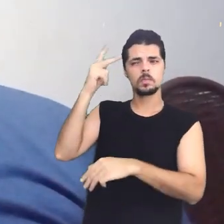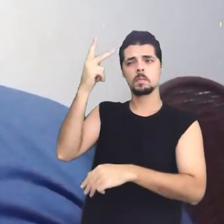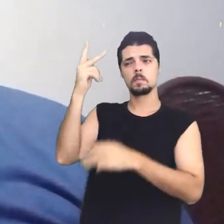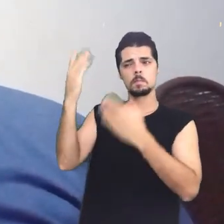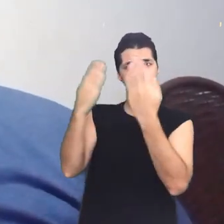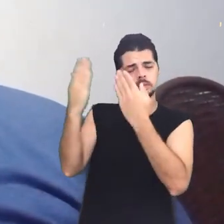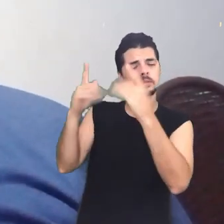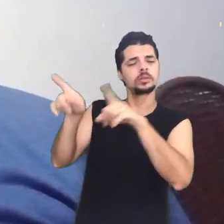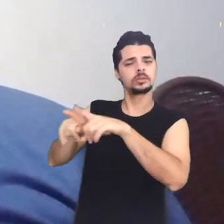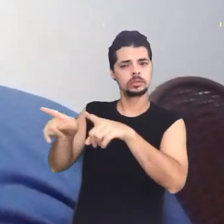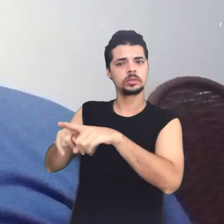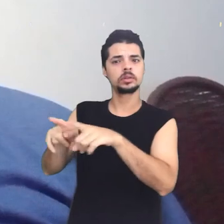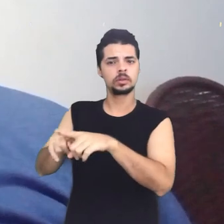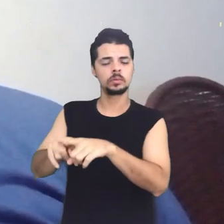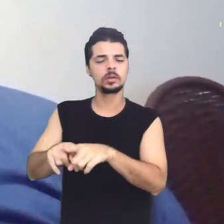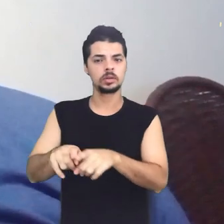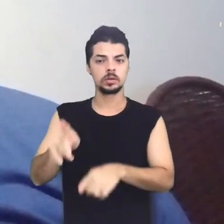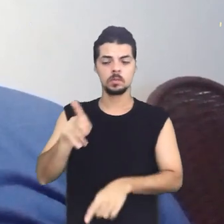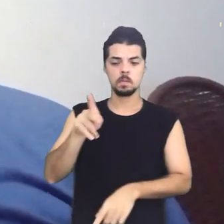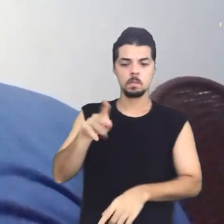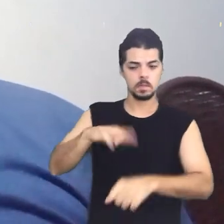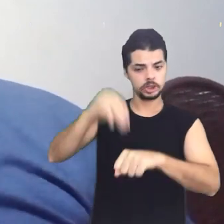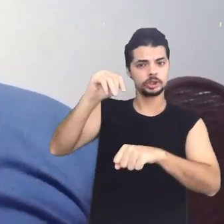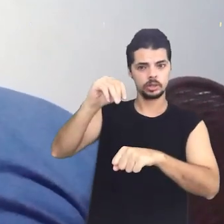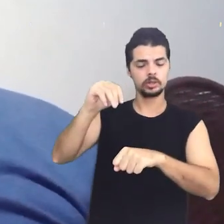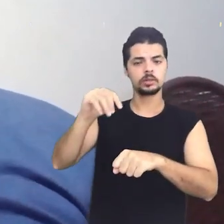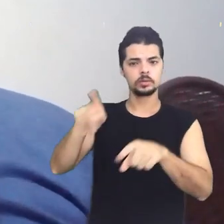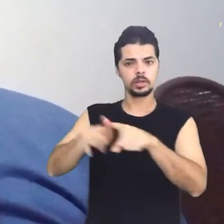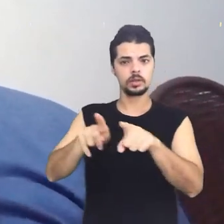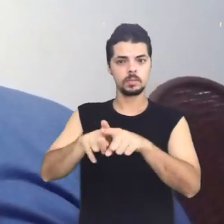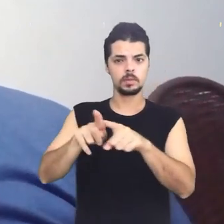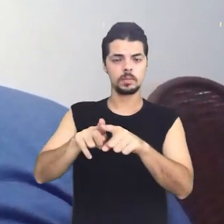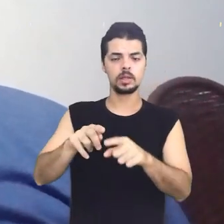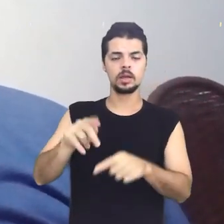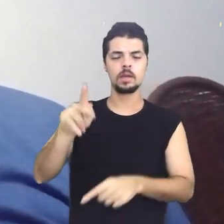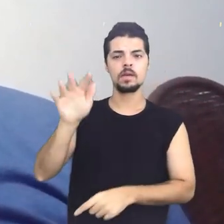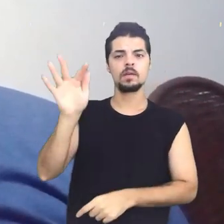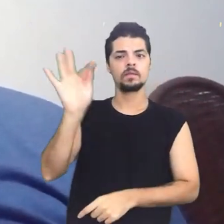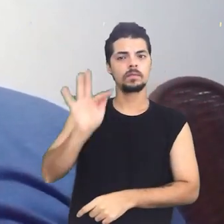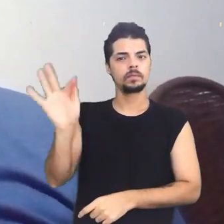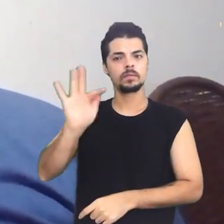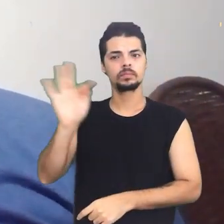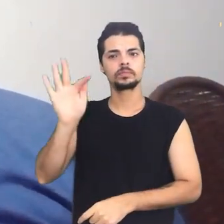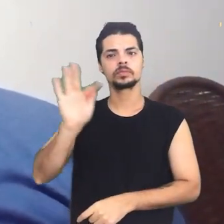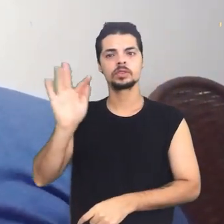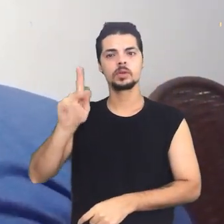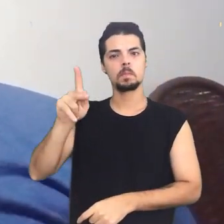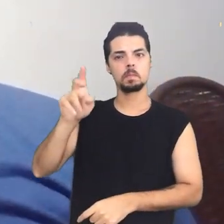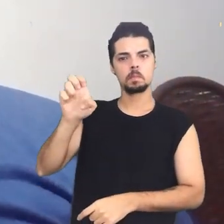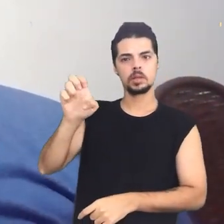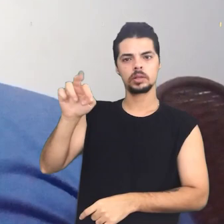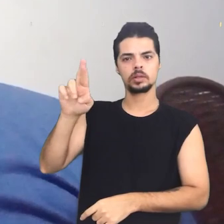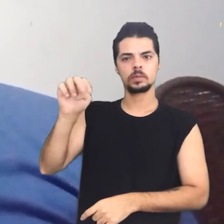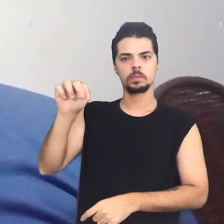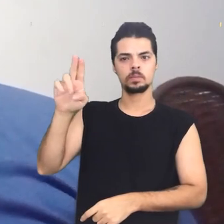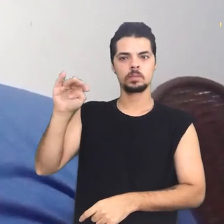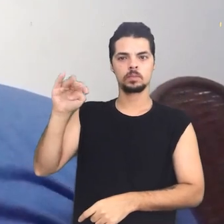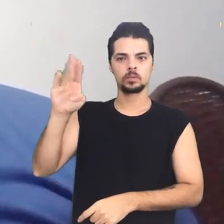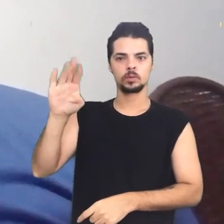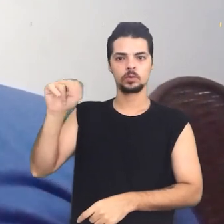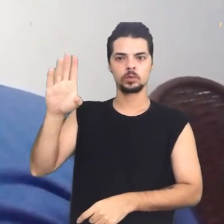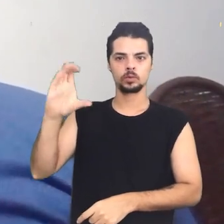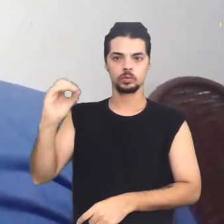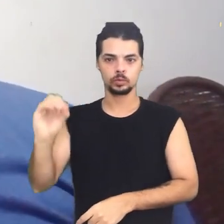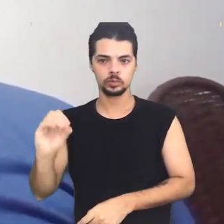mestrando em educação pela Universidade Federal de Pernambuco e professor da Rede Estadual de Ensino de Alagoas. Hoje eu quero